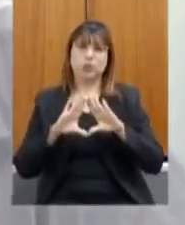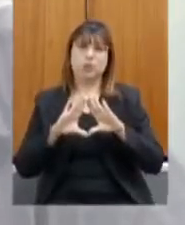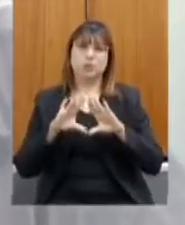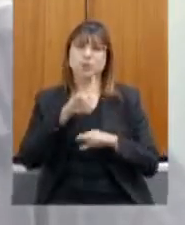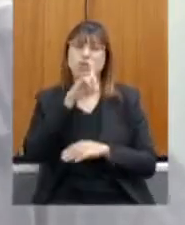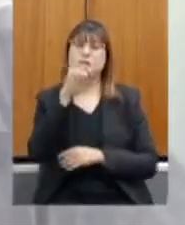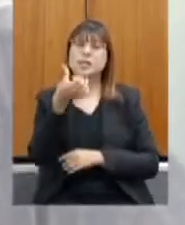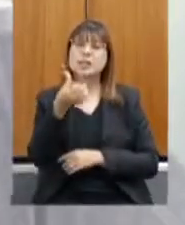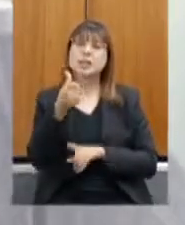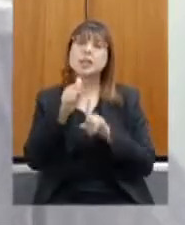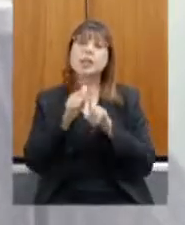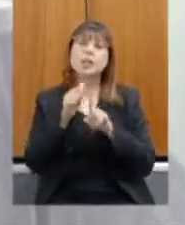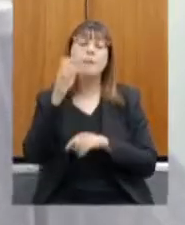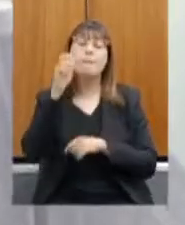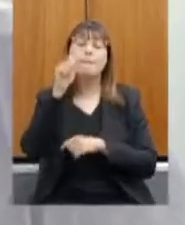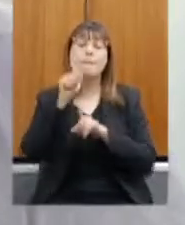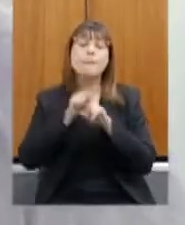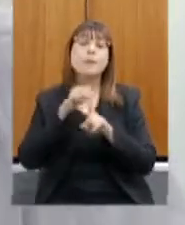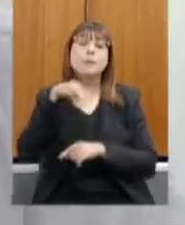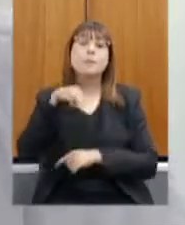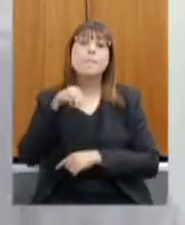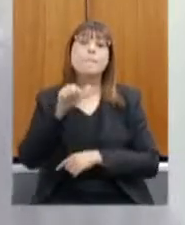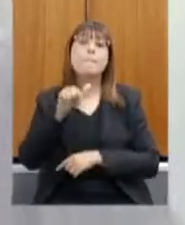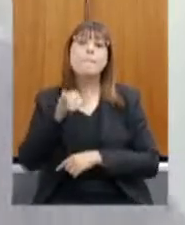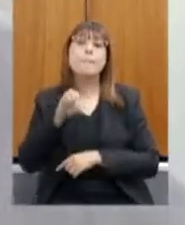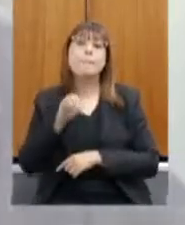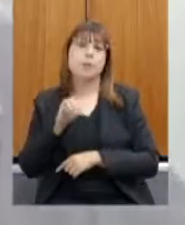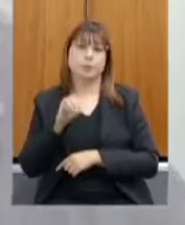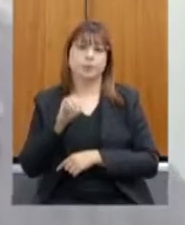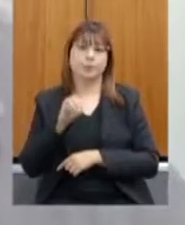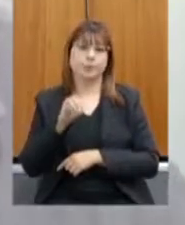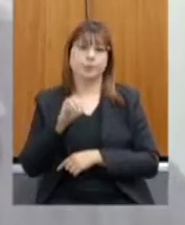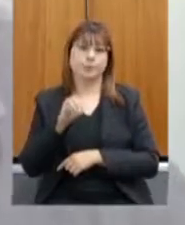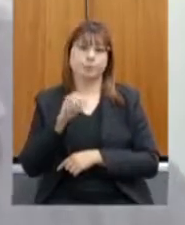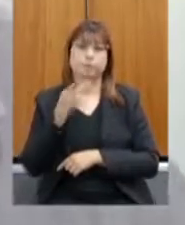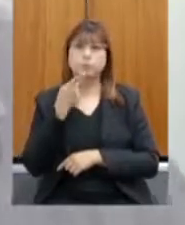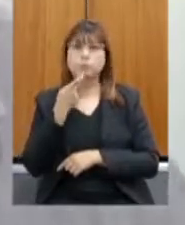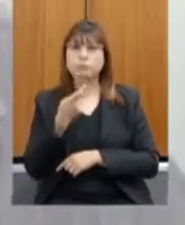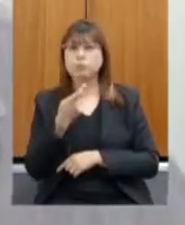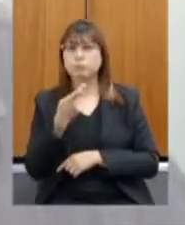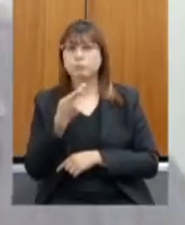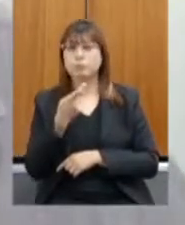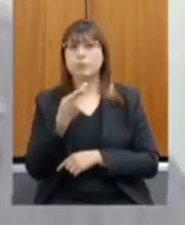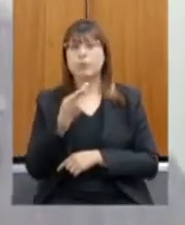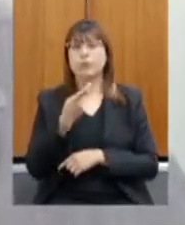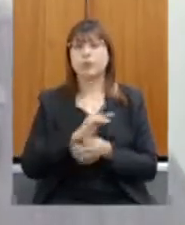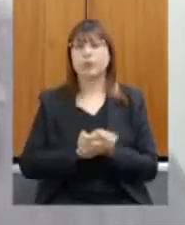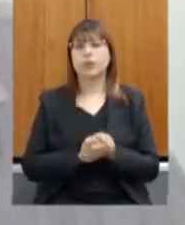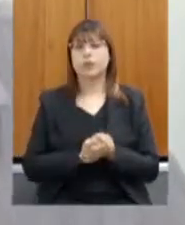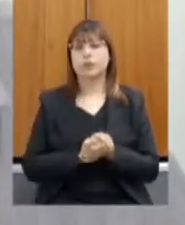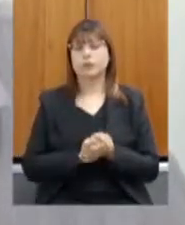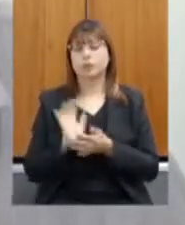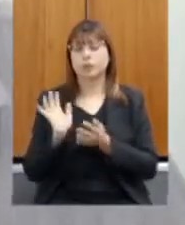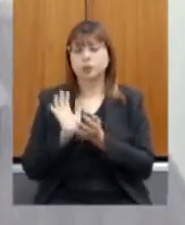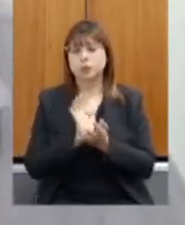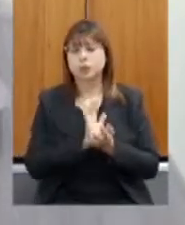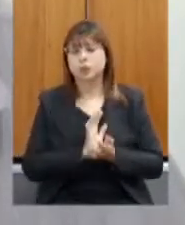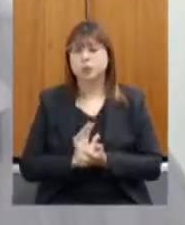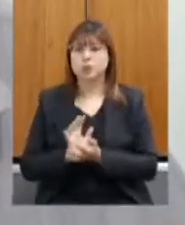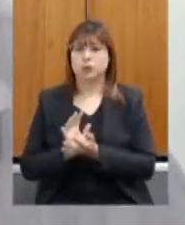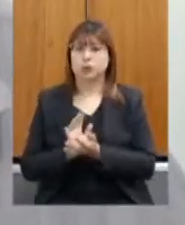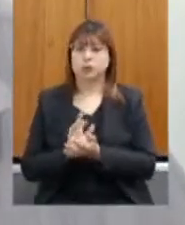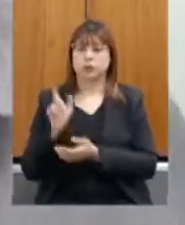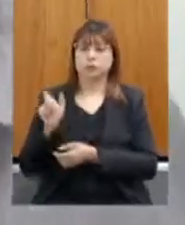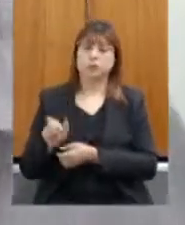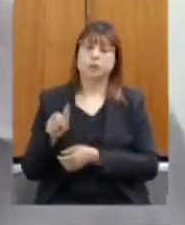6 de maio foi falado é sobre algumas situações que a secretária